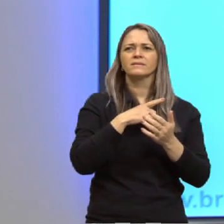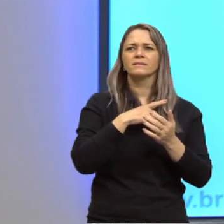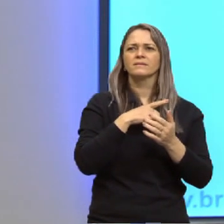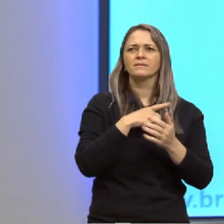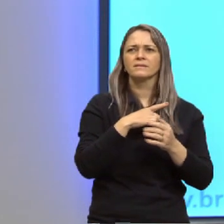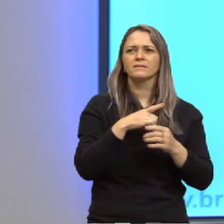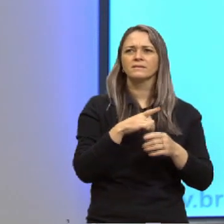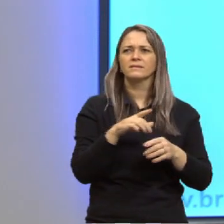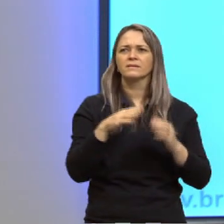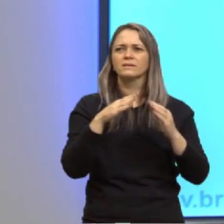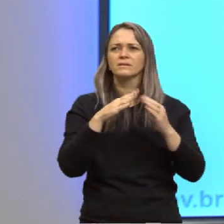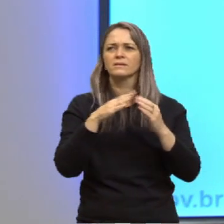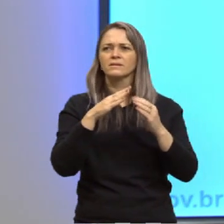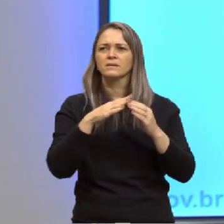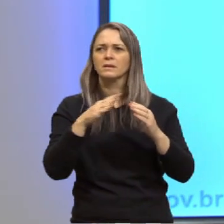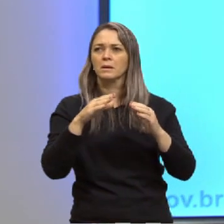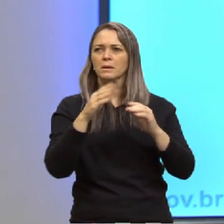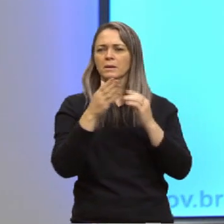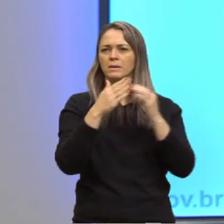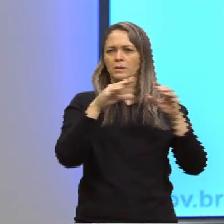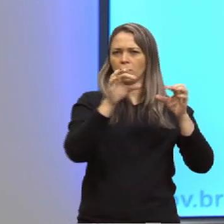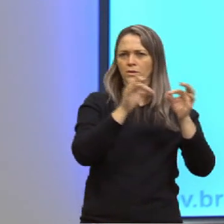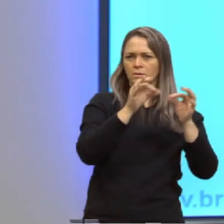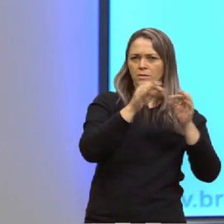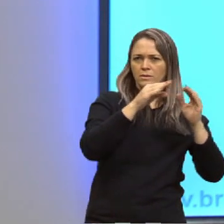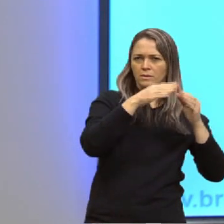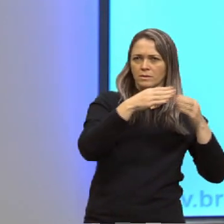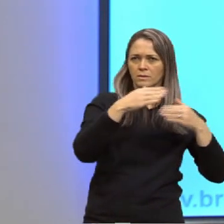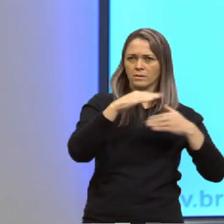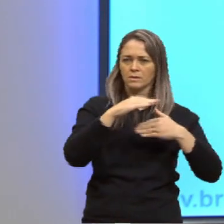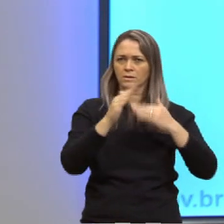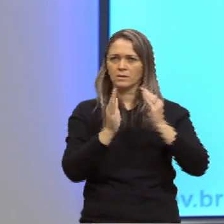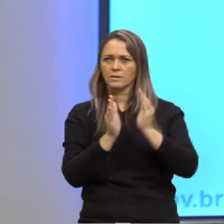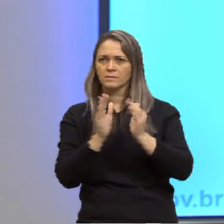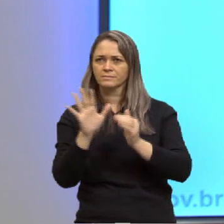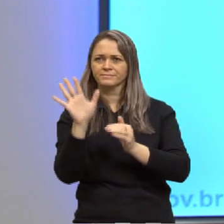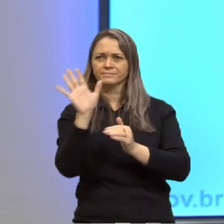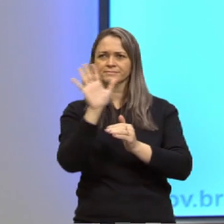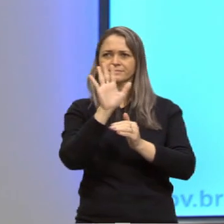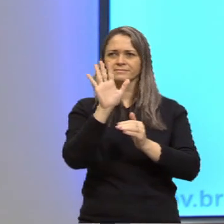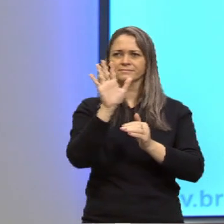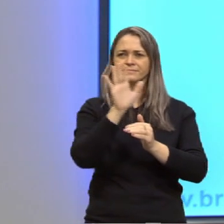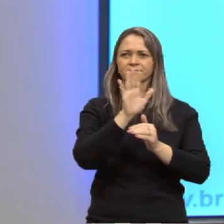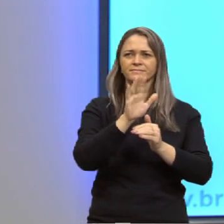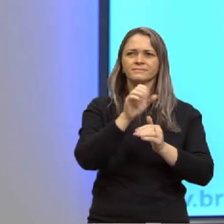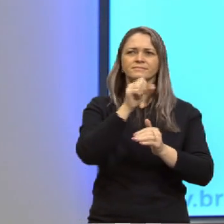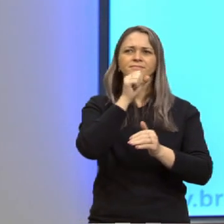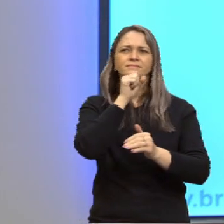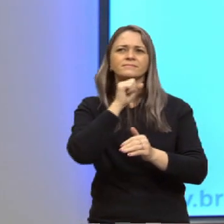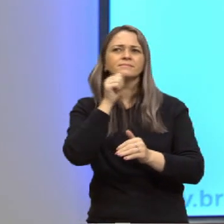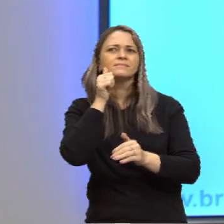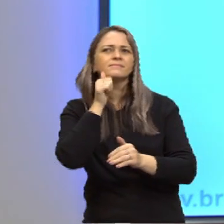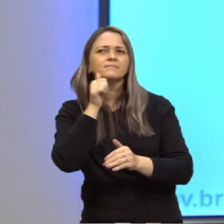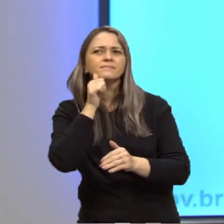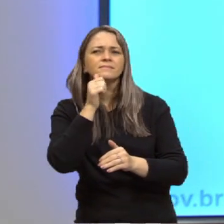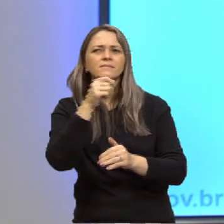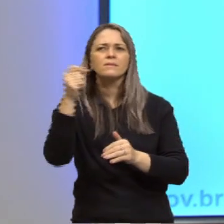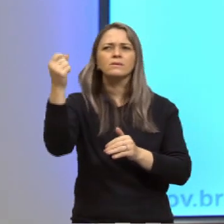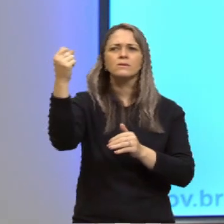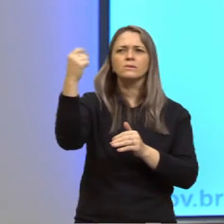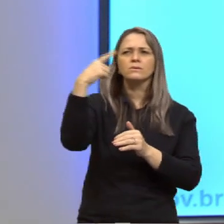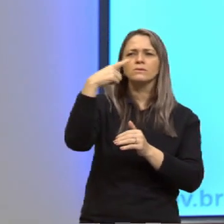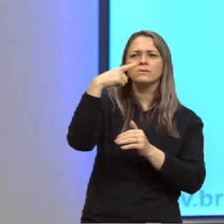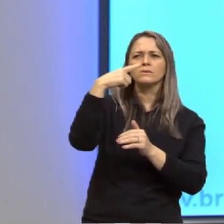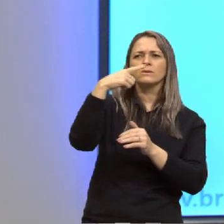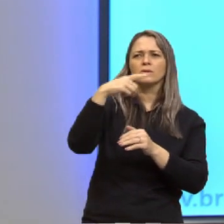por uma casa de madeira pré-moldada. A cena para uma velhinha marrom que toma sol na varanda sentada